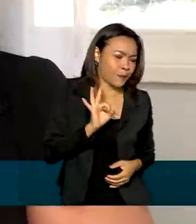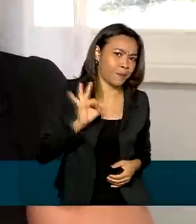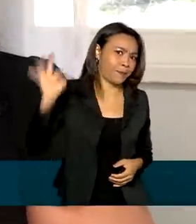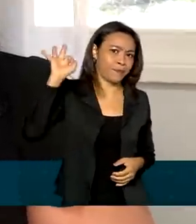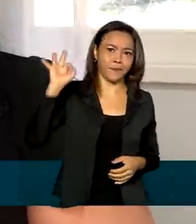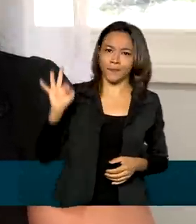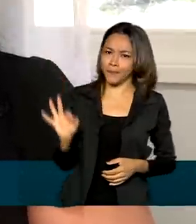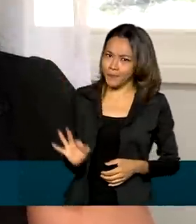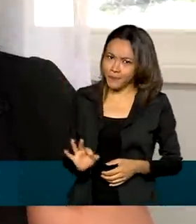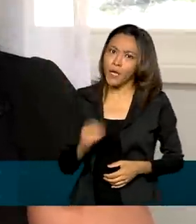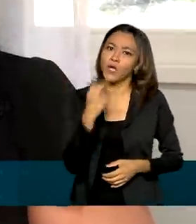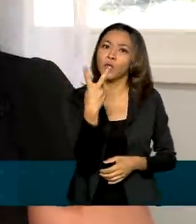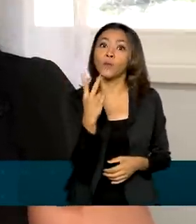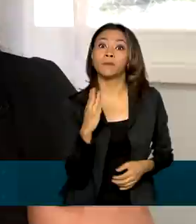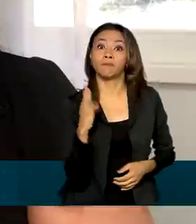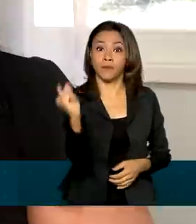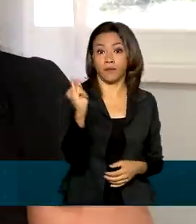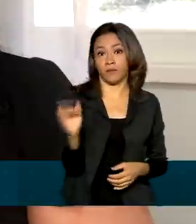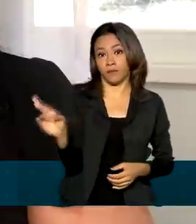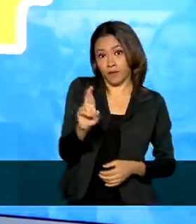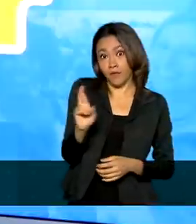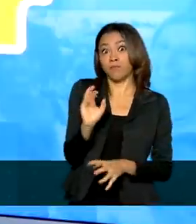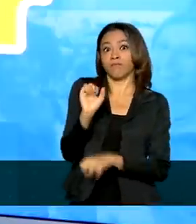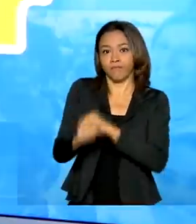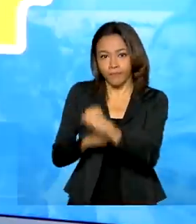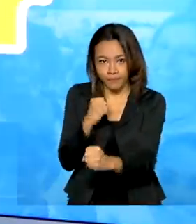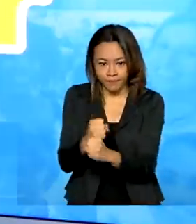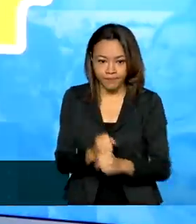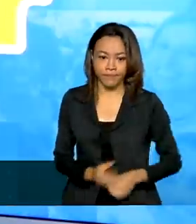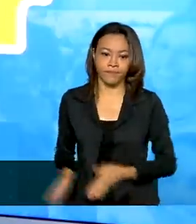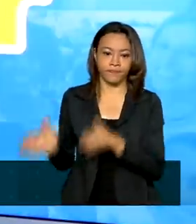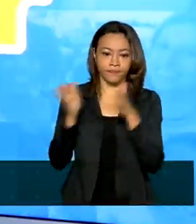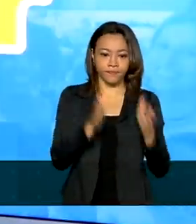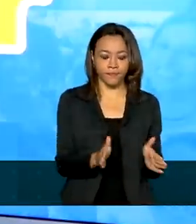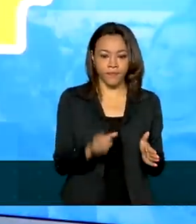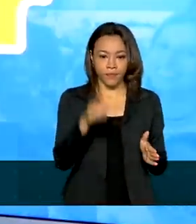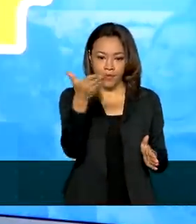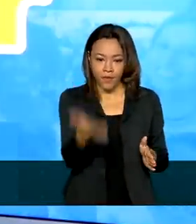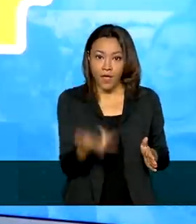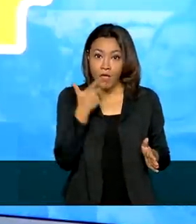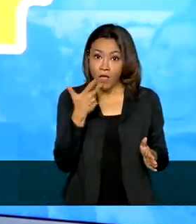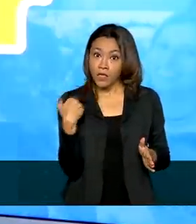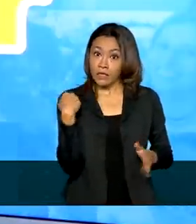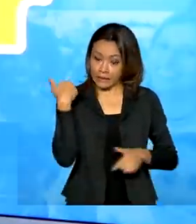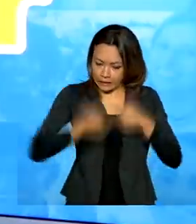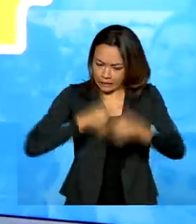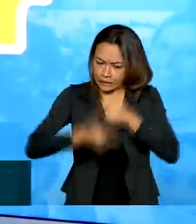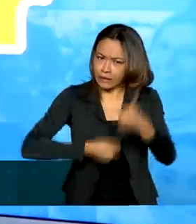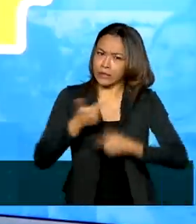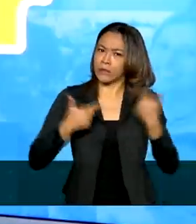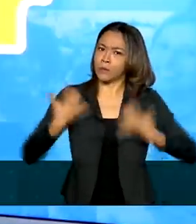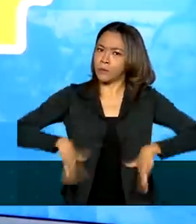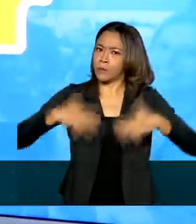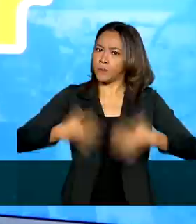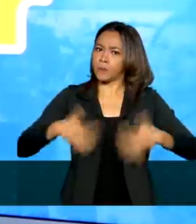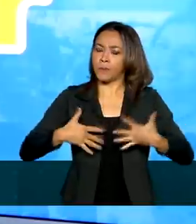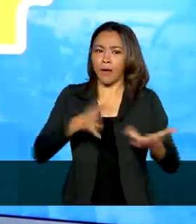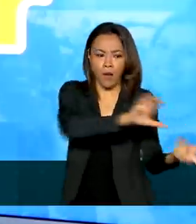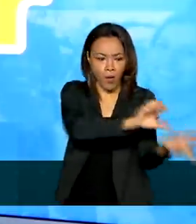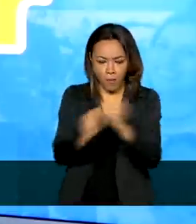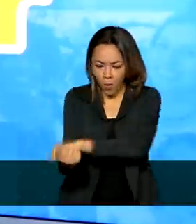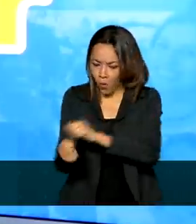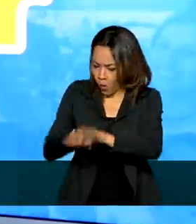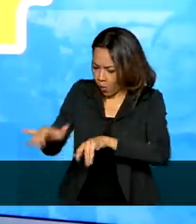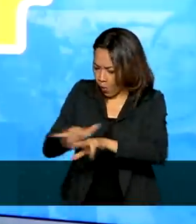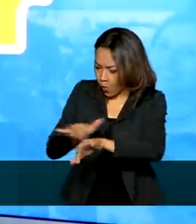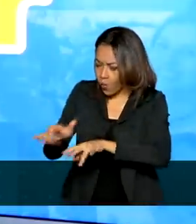supera 2 bilhões de reais por ano. Estamos trabalhando muito, todos os dias, para promover a transformação digital e colocar o